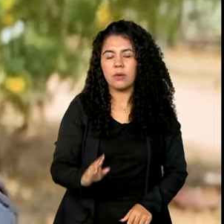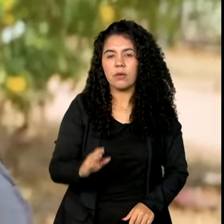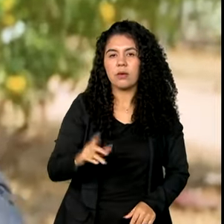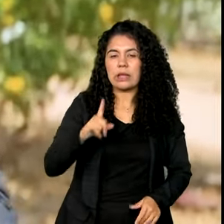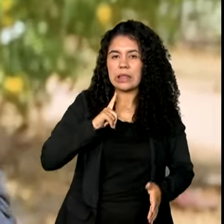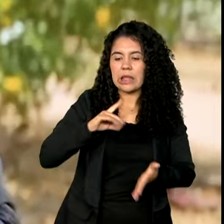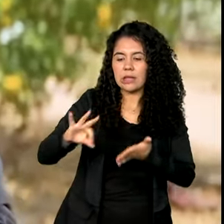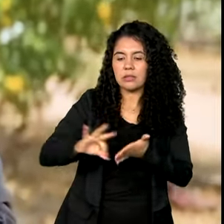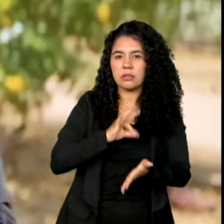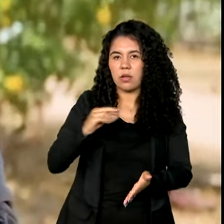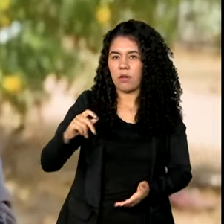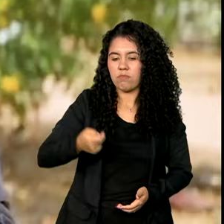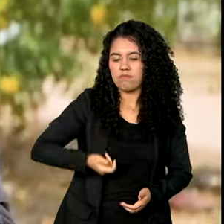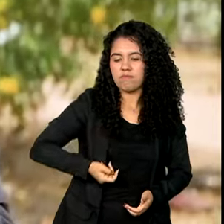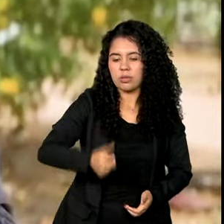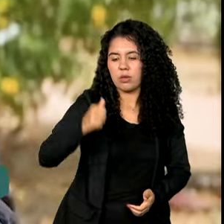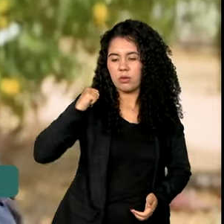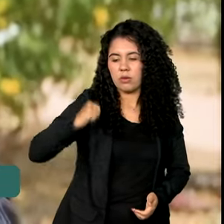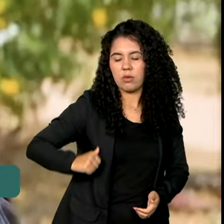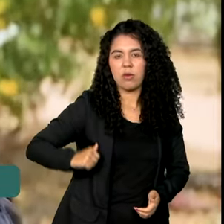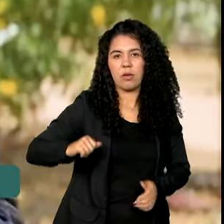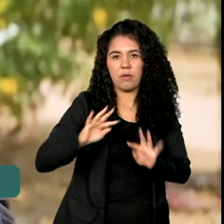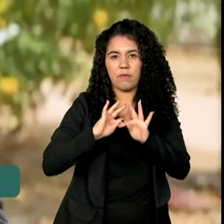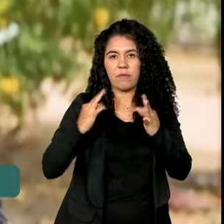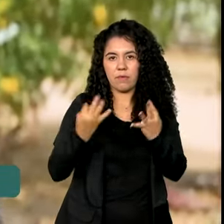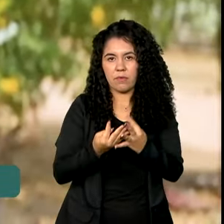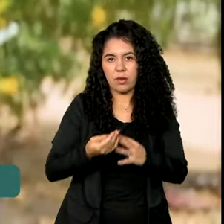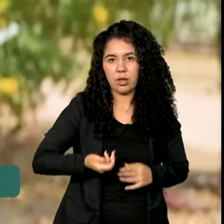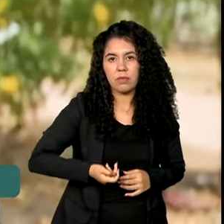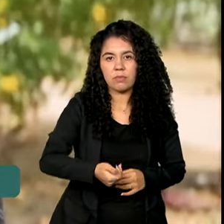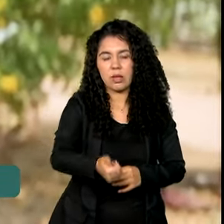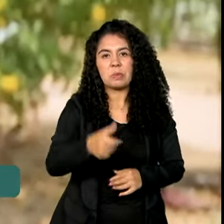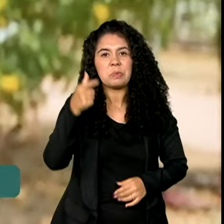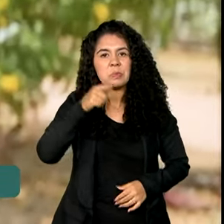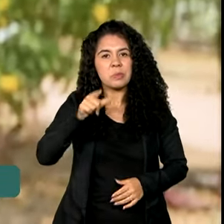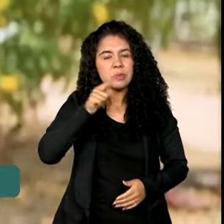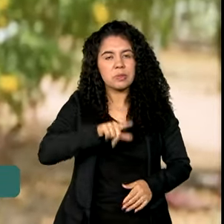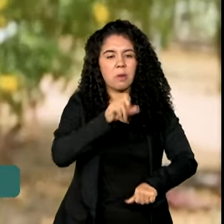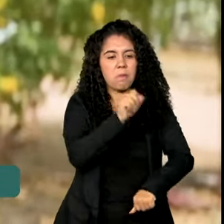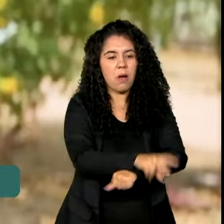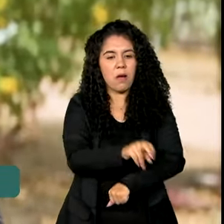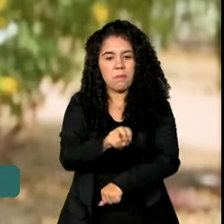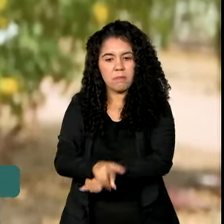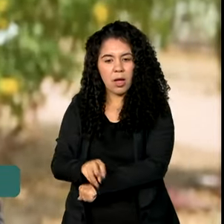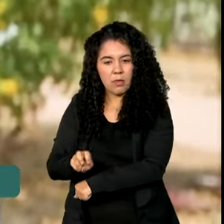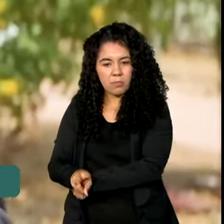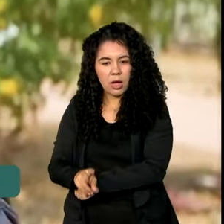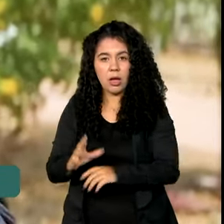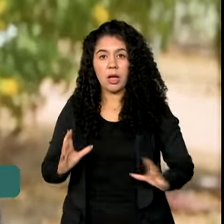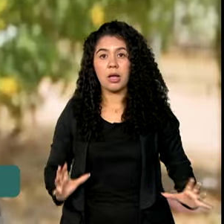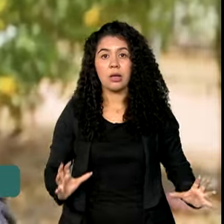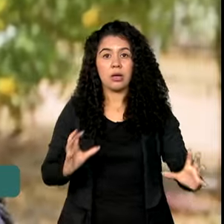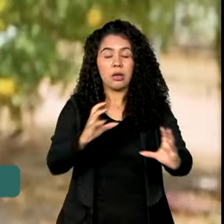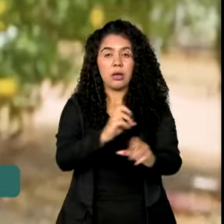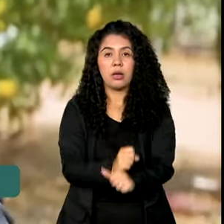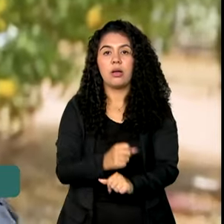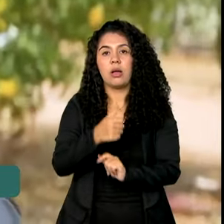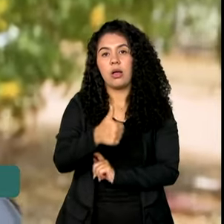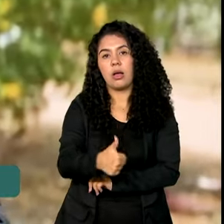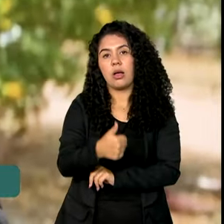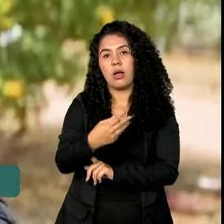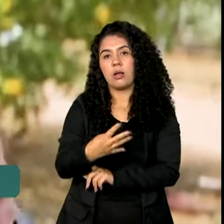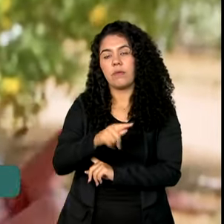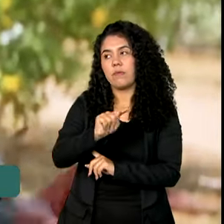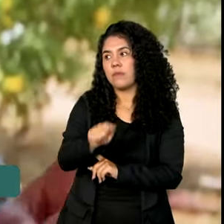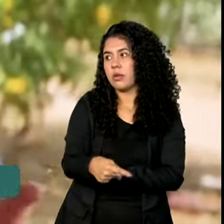o contrato formal de trabalho. Esse ano, mais 5 milhões e meio. Nós estamos falando de 14,5